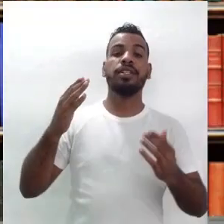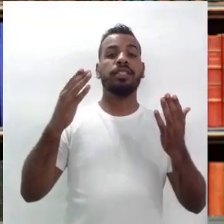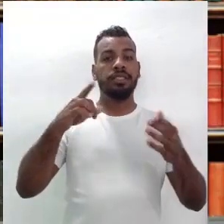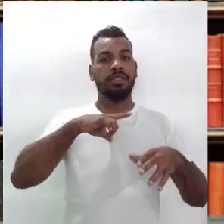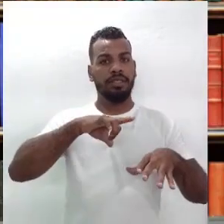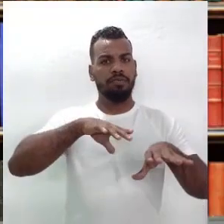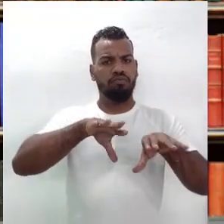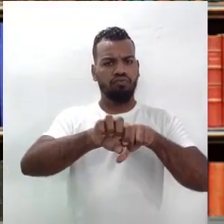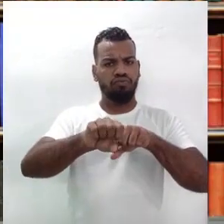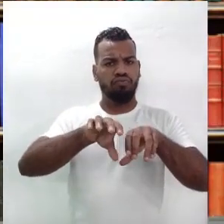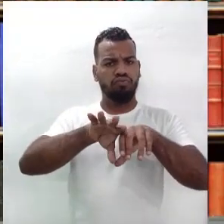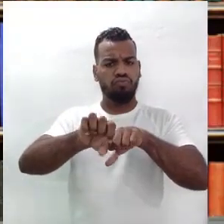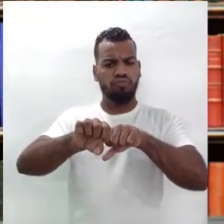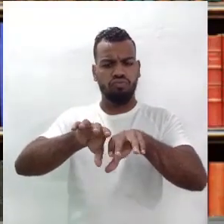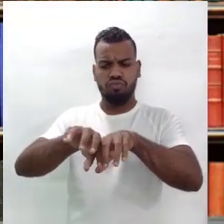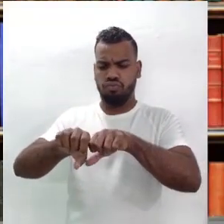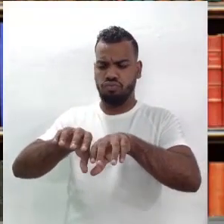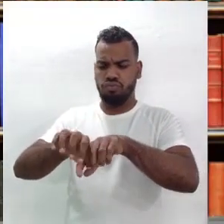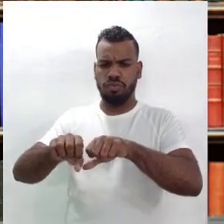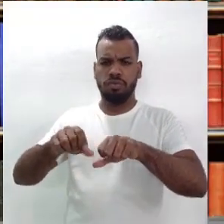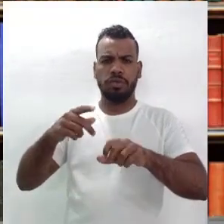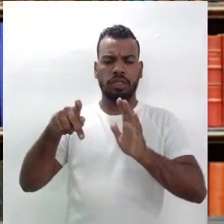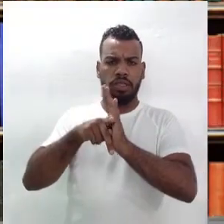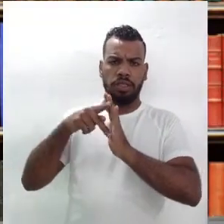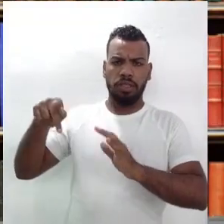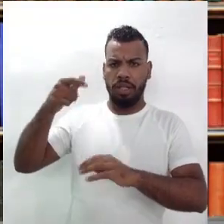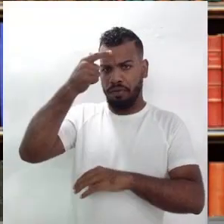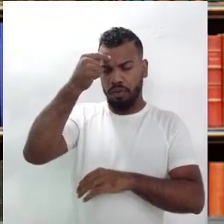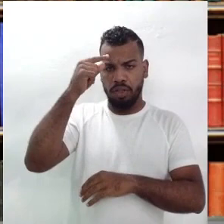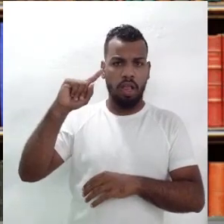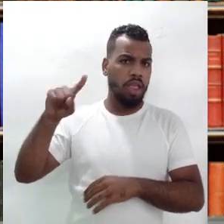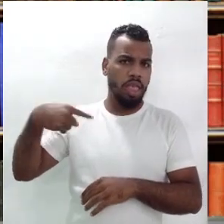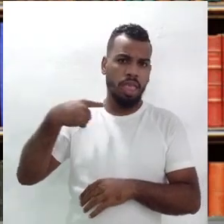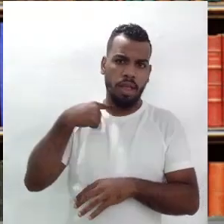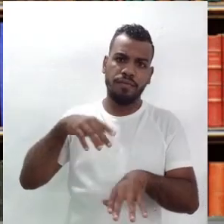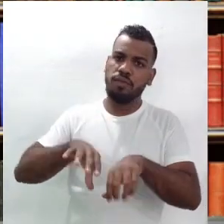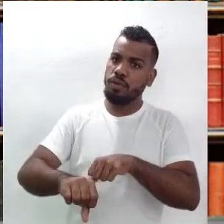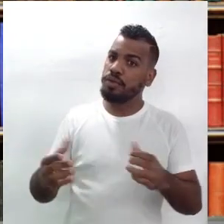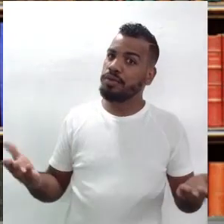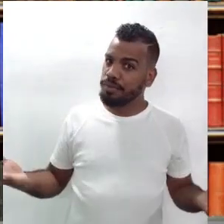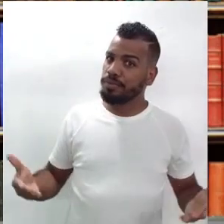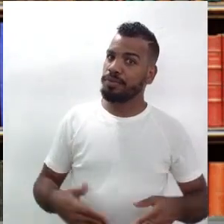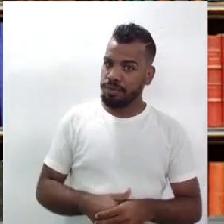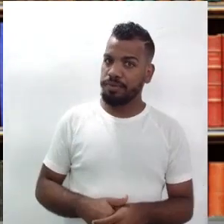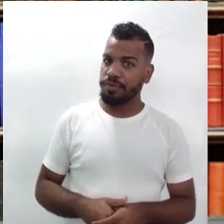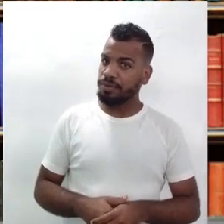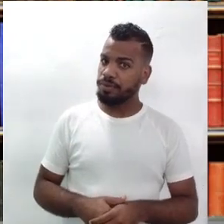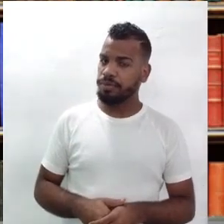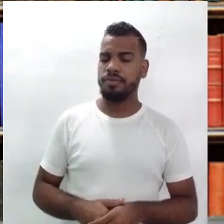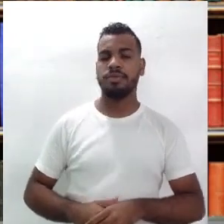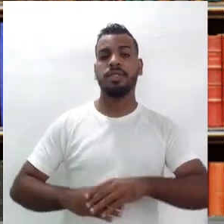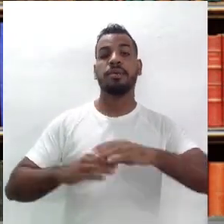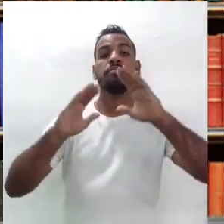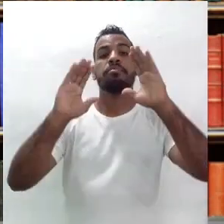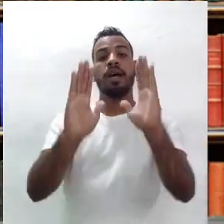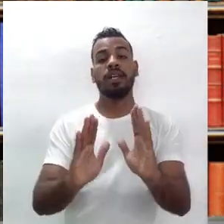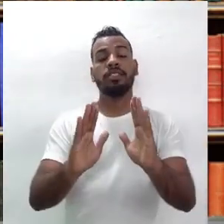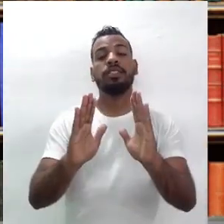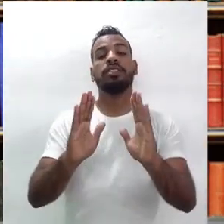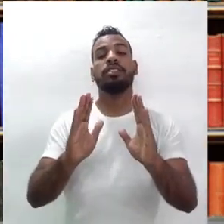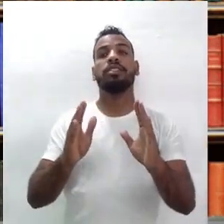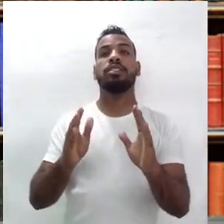formação, a formação acadêmica dele como advogado, como jurista. Só que